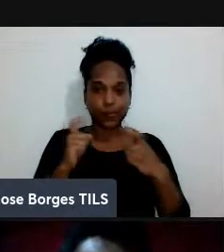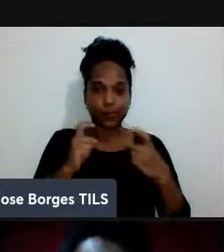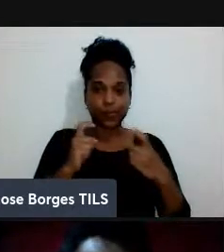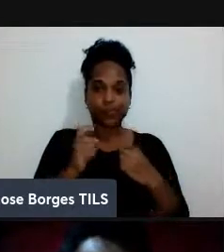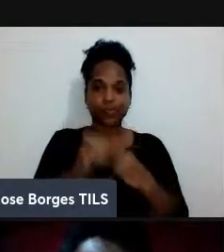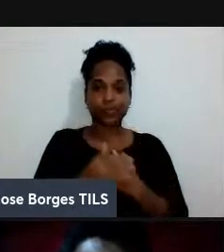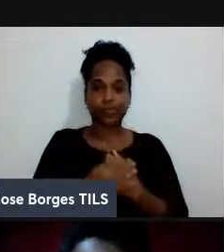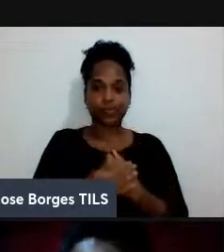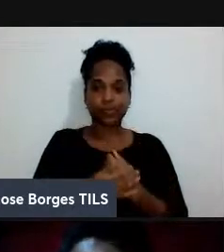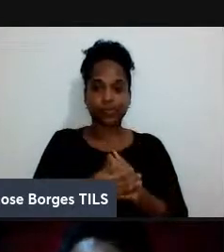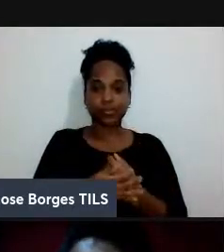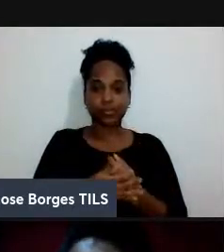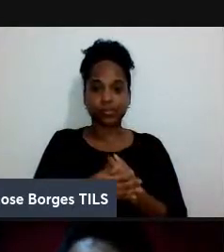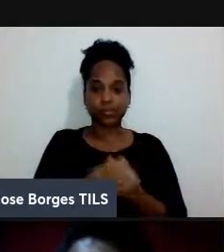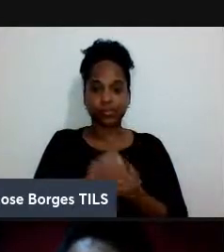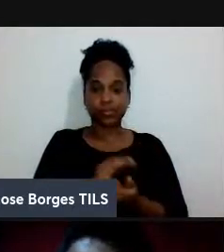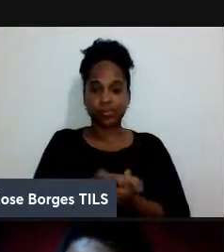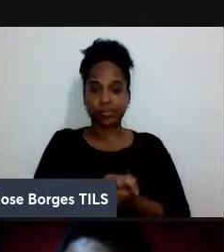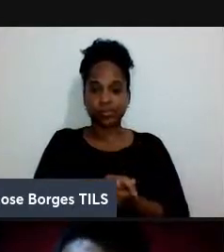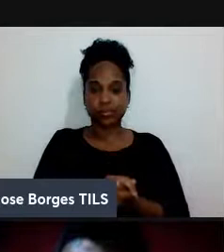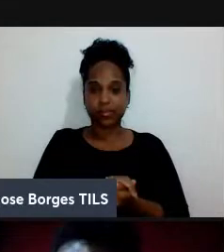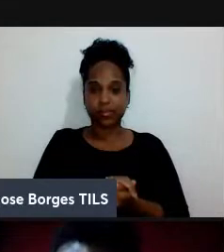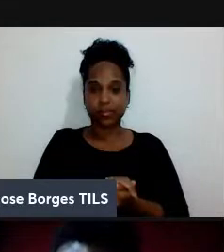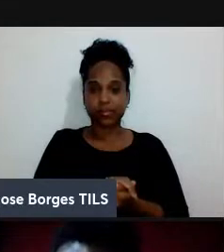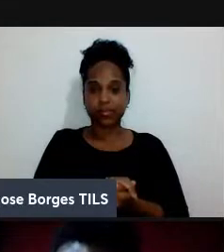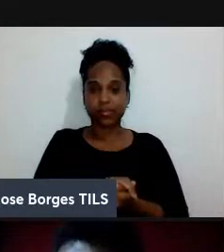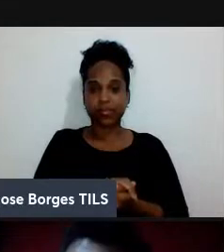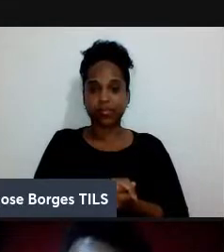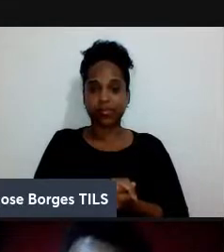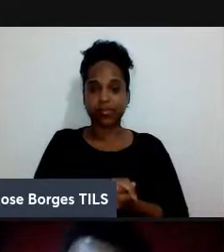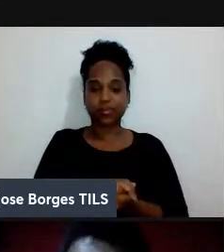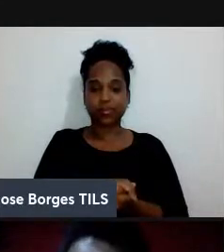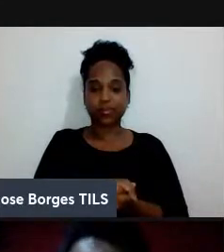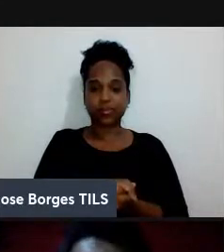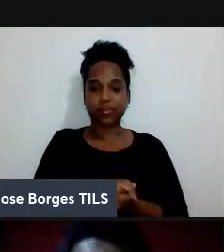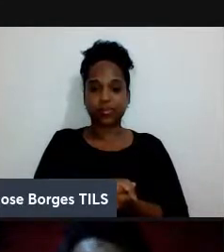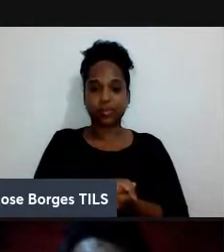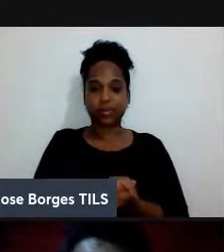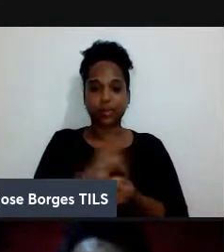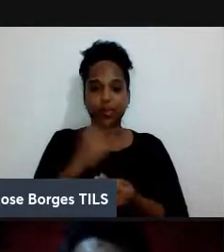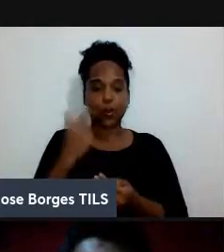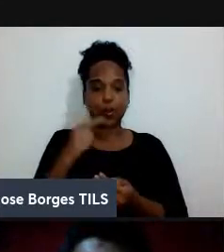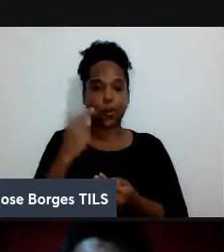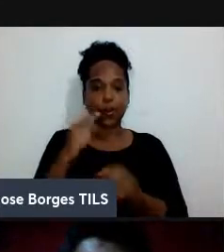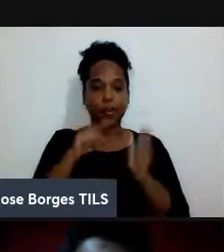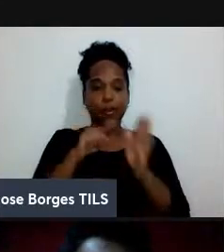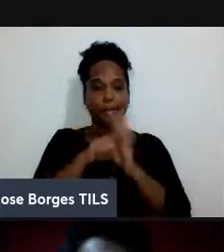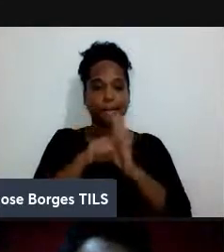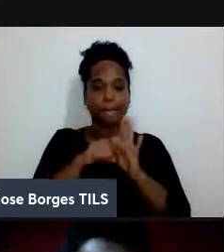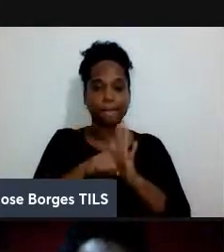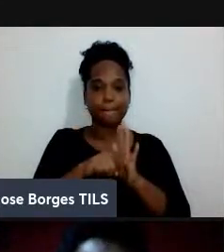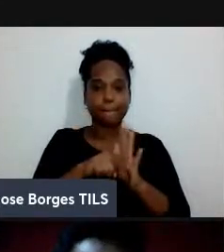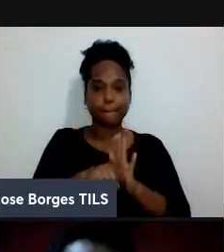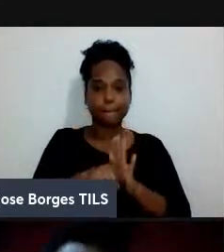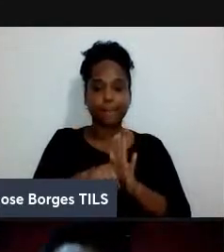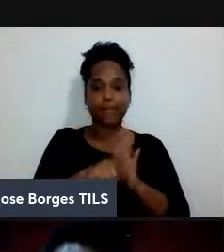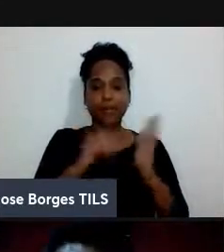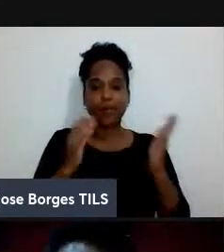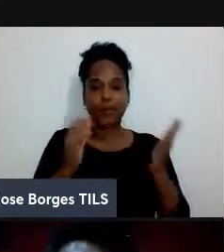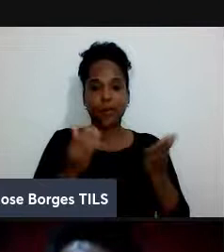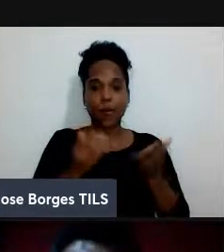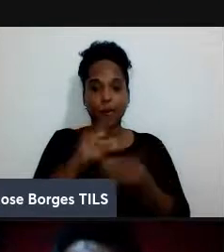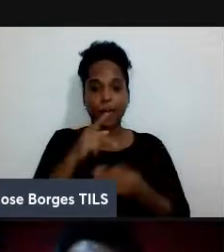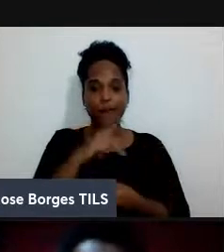quântica e as perspectivas futuras bem nós não temos mais perguntas eu então professor Rafael